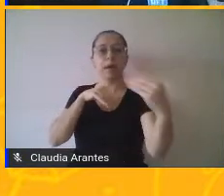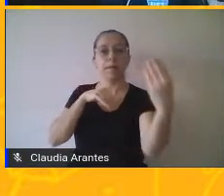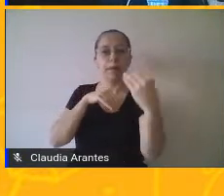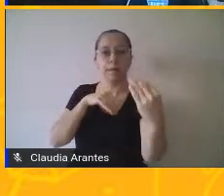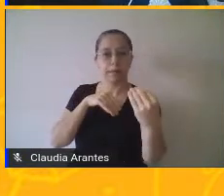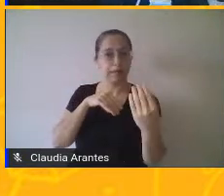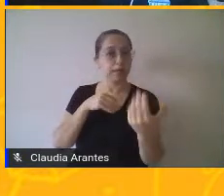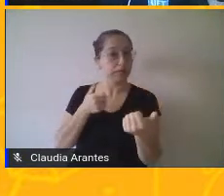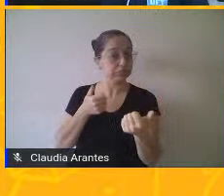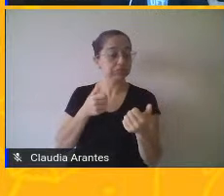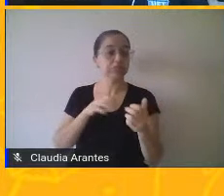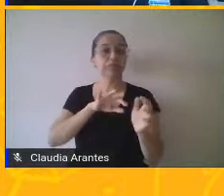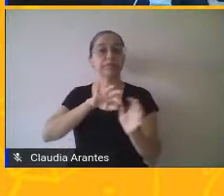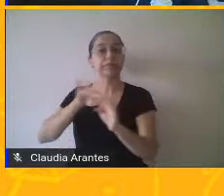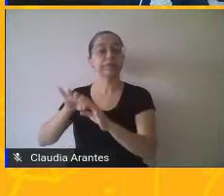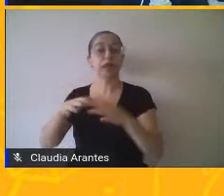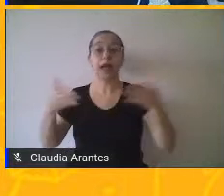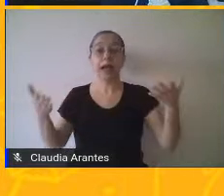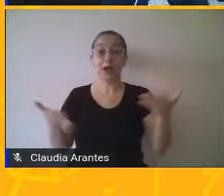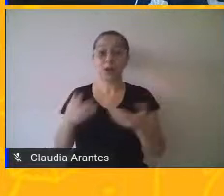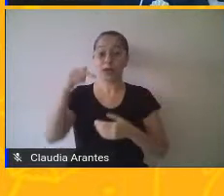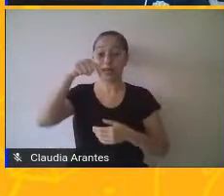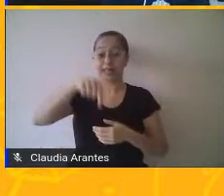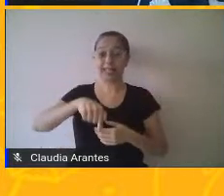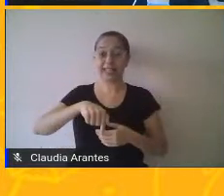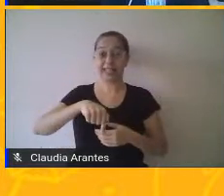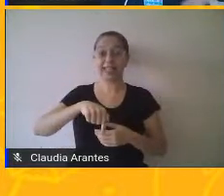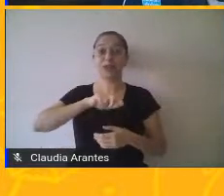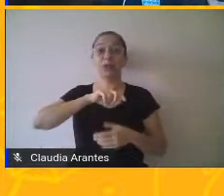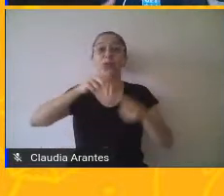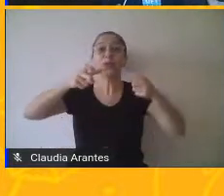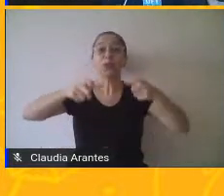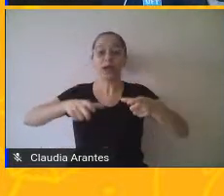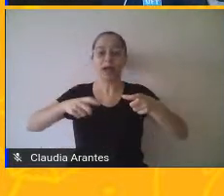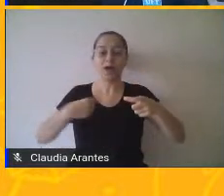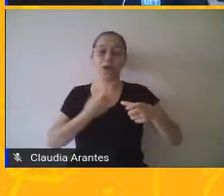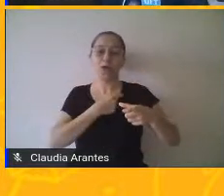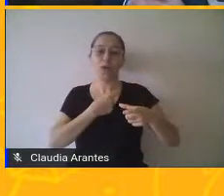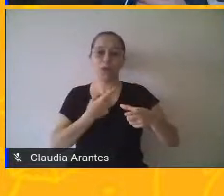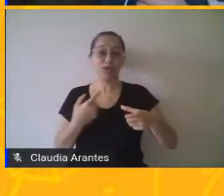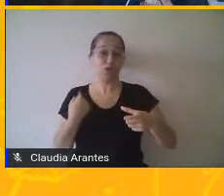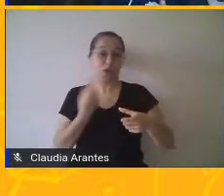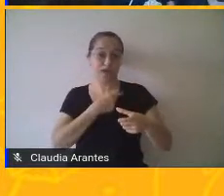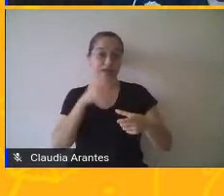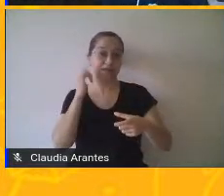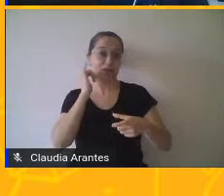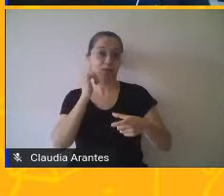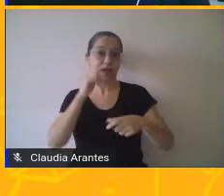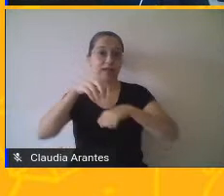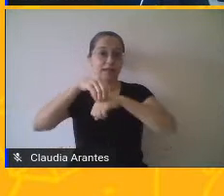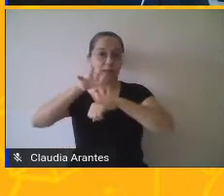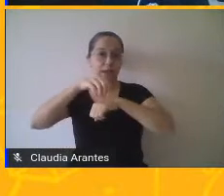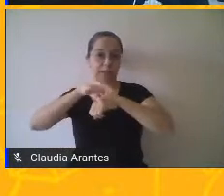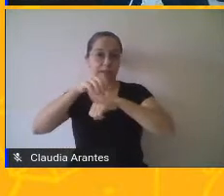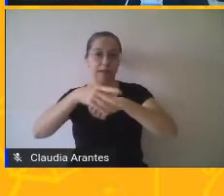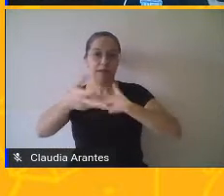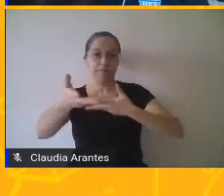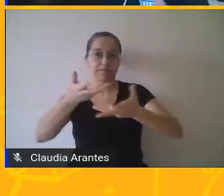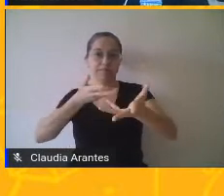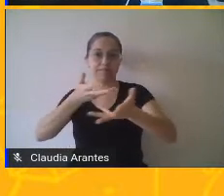é o YouTube. Esse é o canal. Para essa comunicação entre mim e vocês,